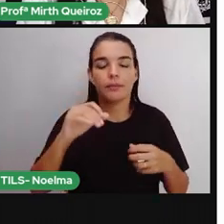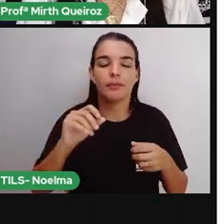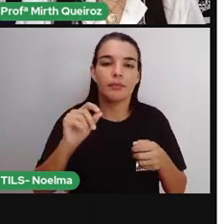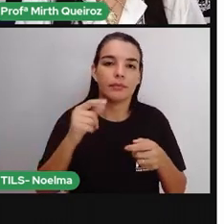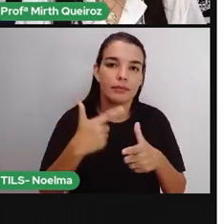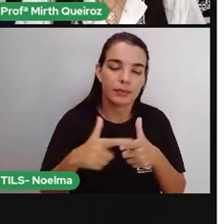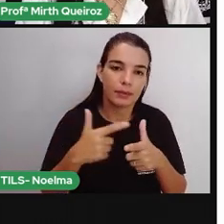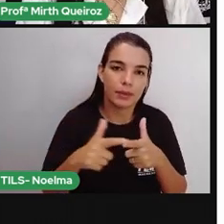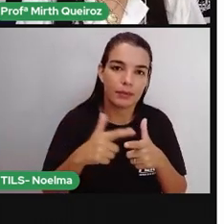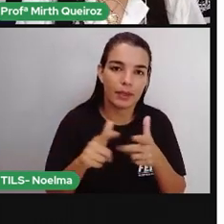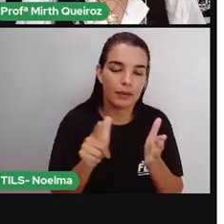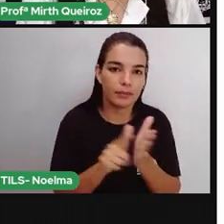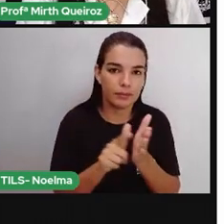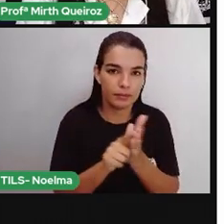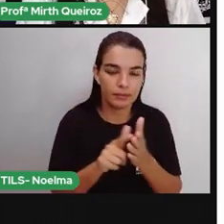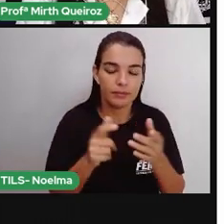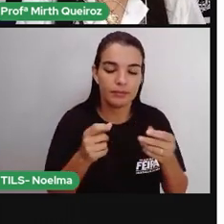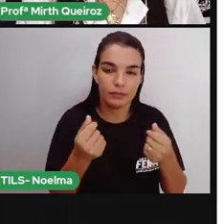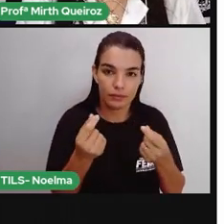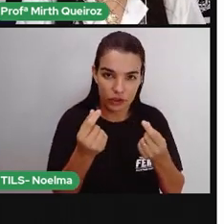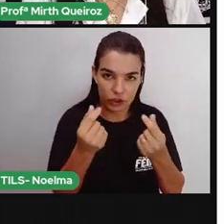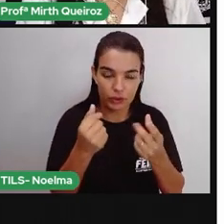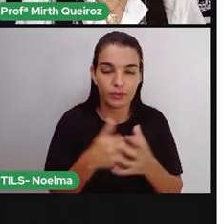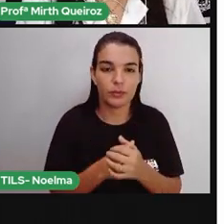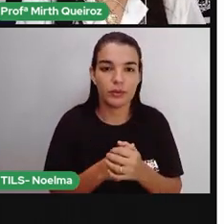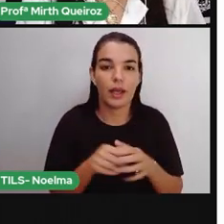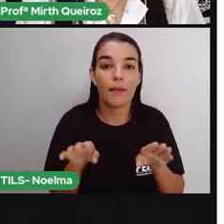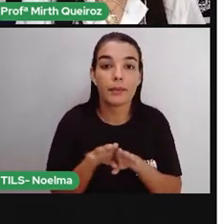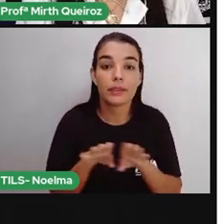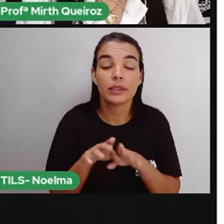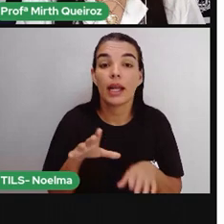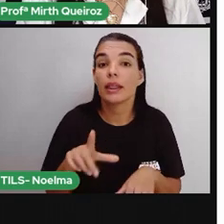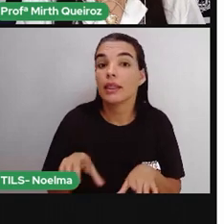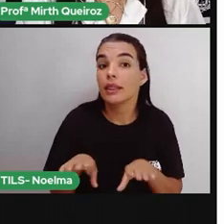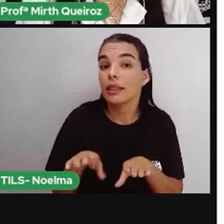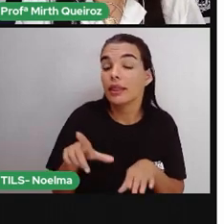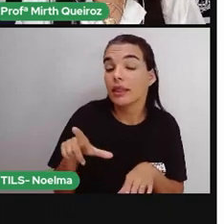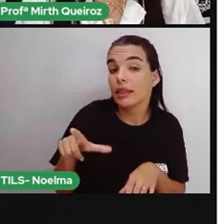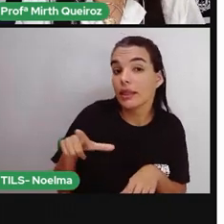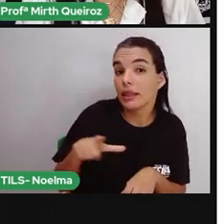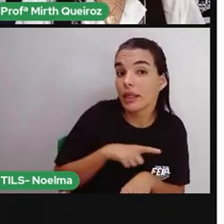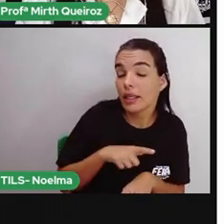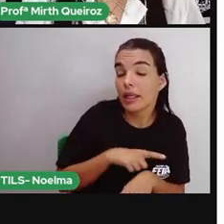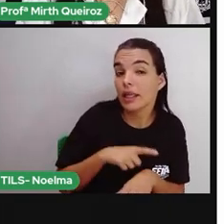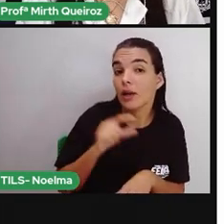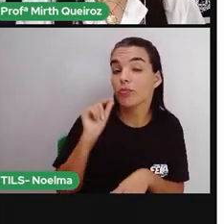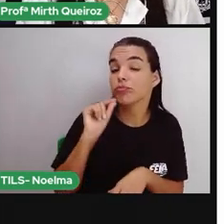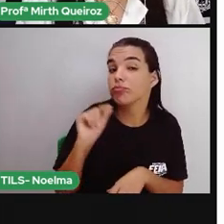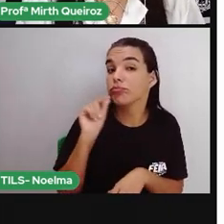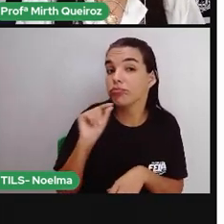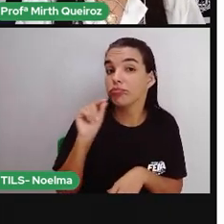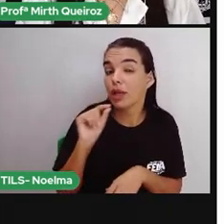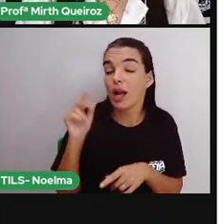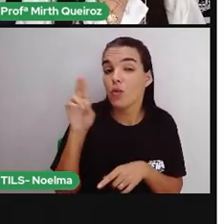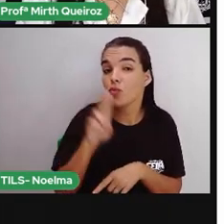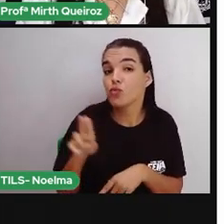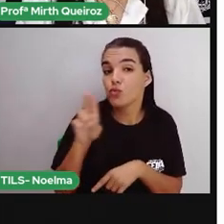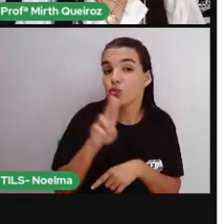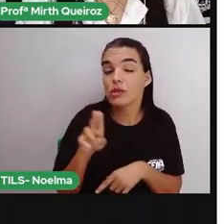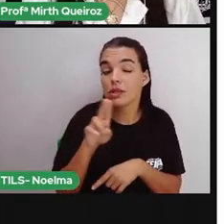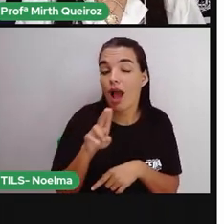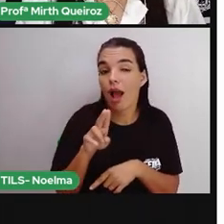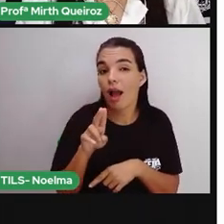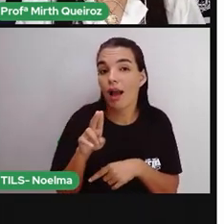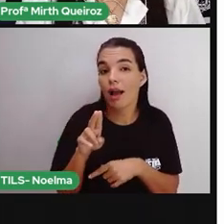notas. E além de preservar essas notas, a gente também tem que aprender a como usar essas notas. E para